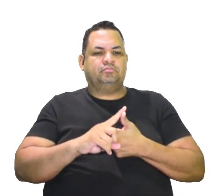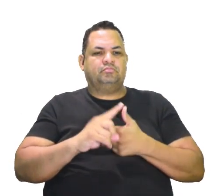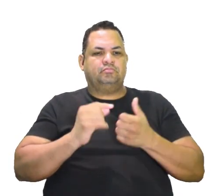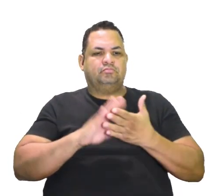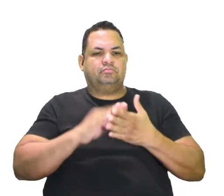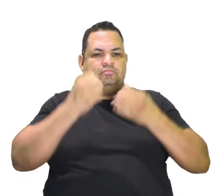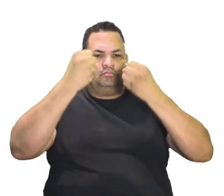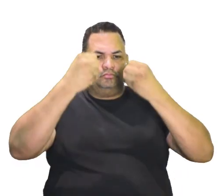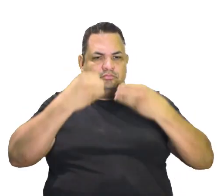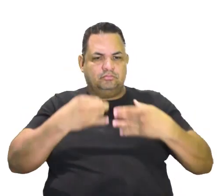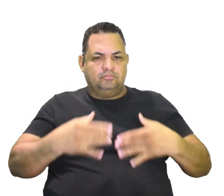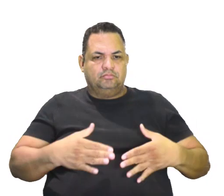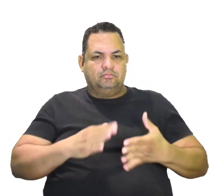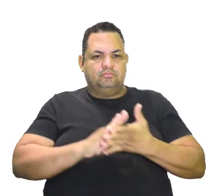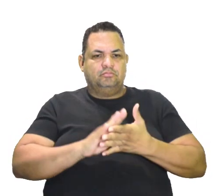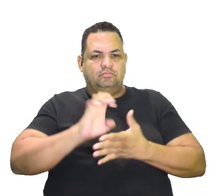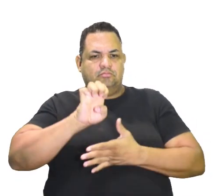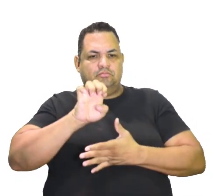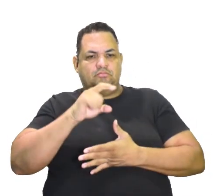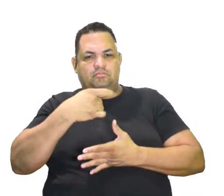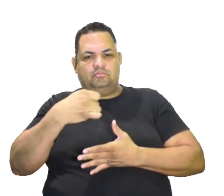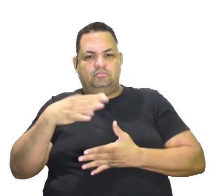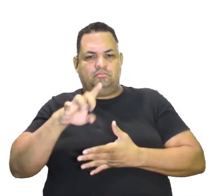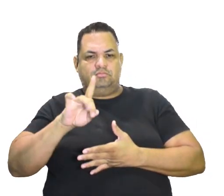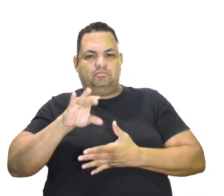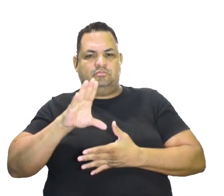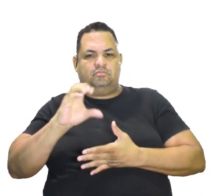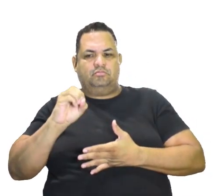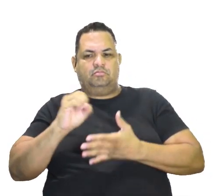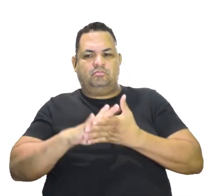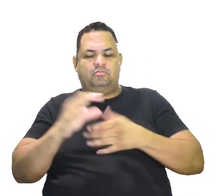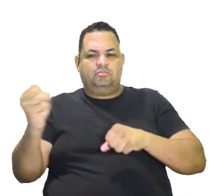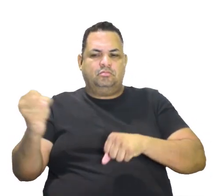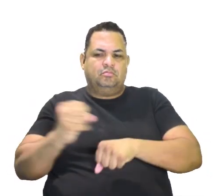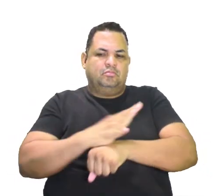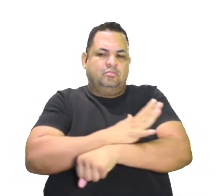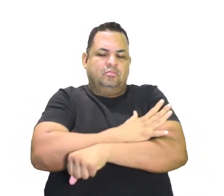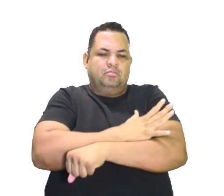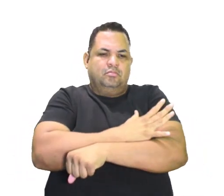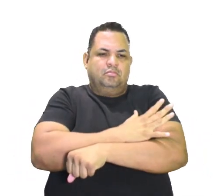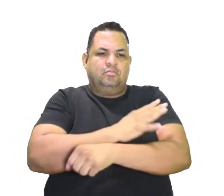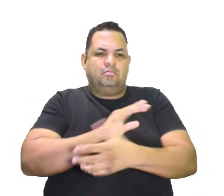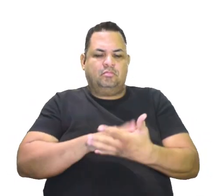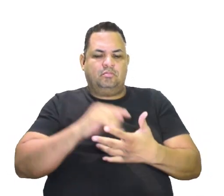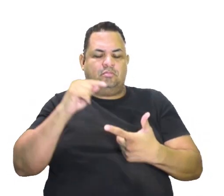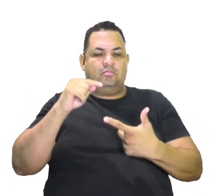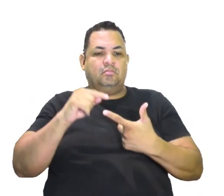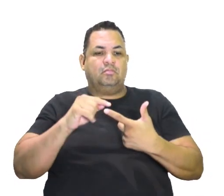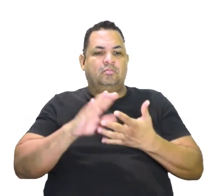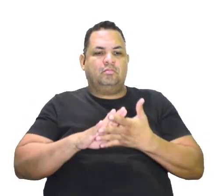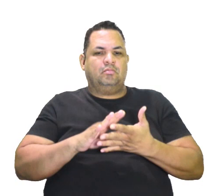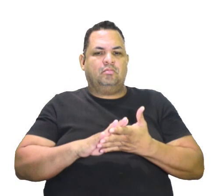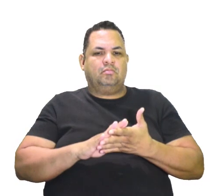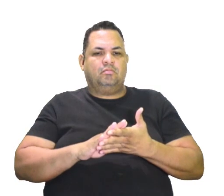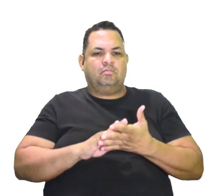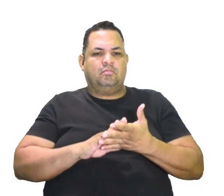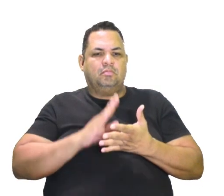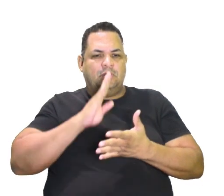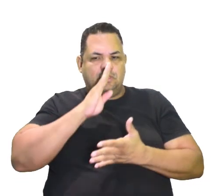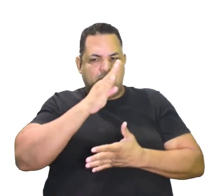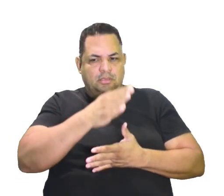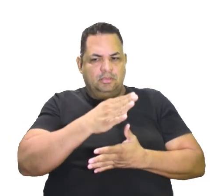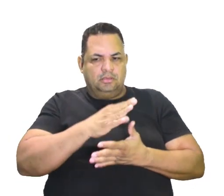enfatiza a exasperação das emoções, quer dizer, o exagero